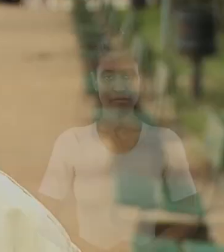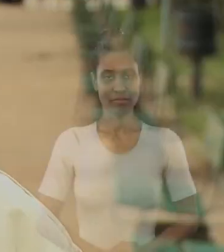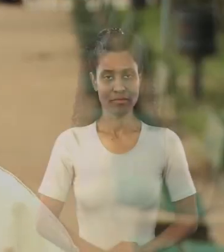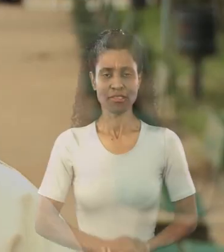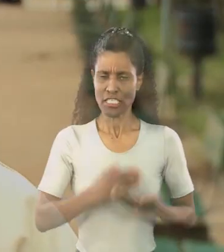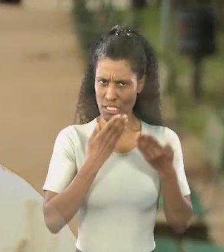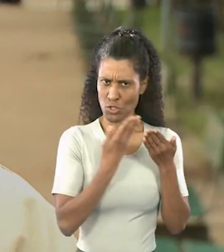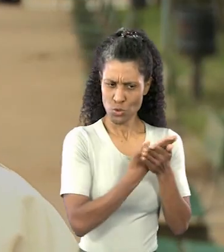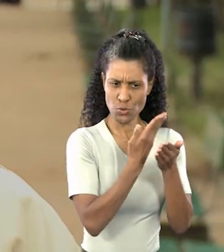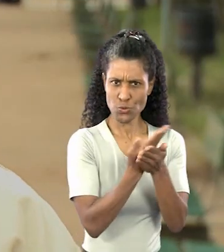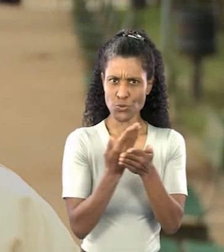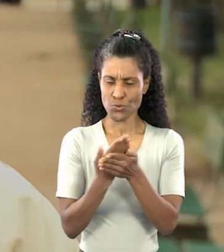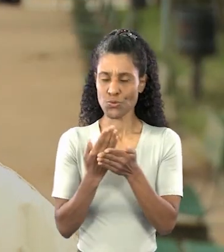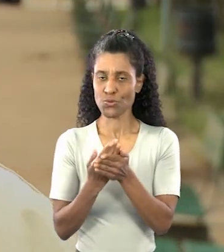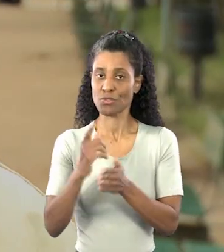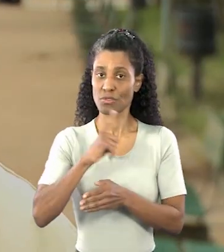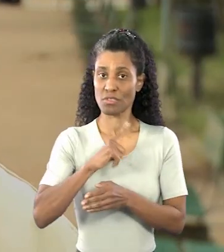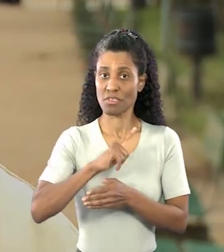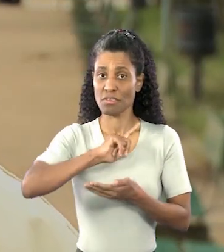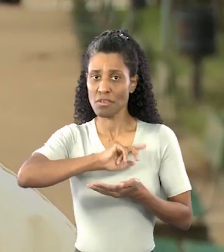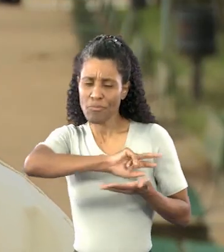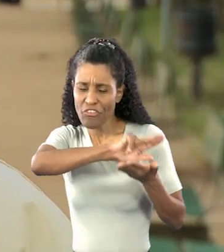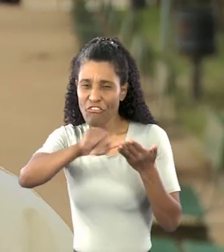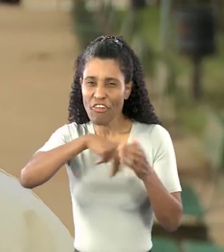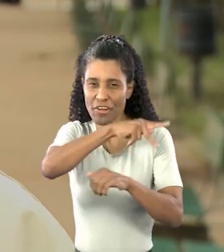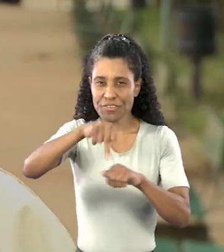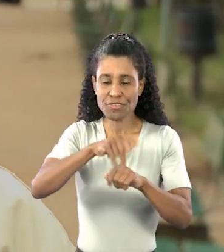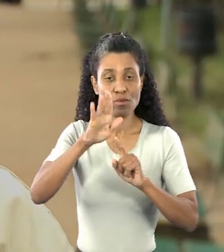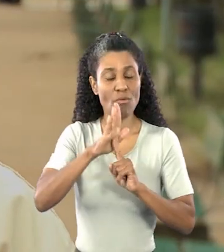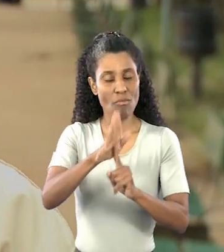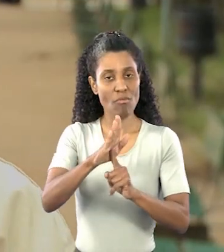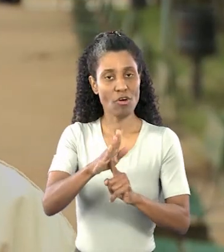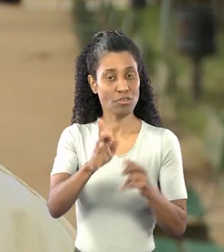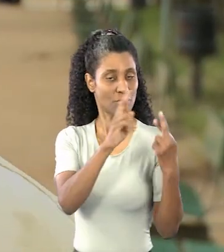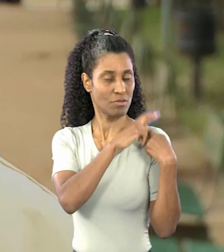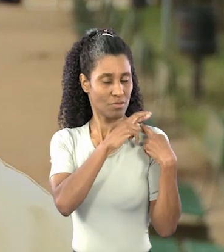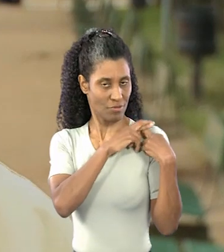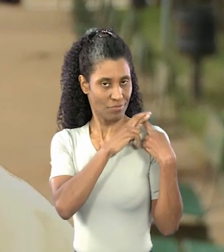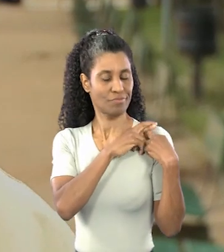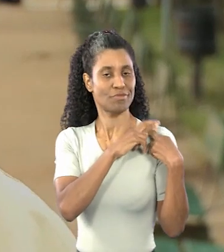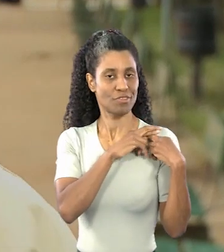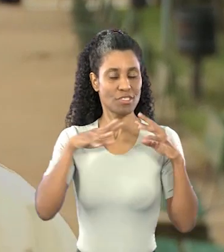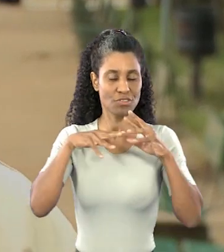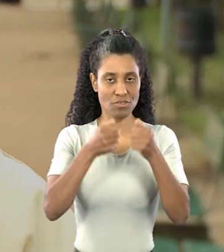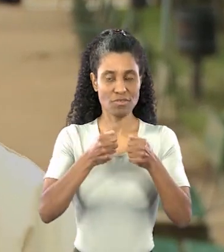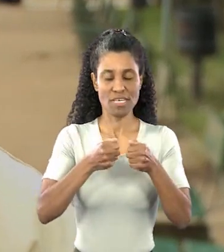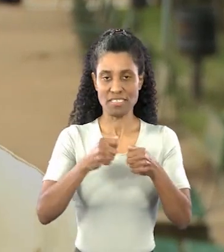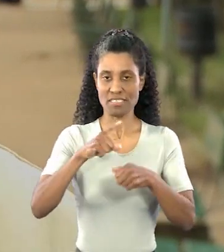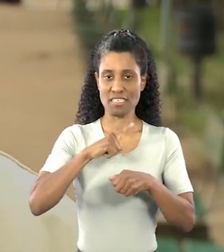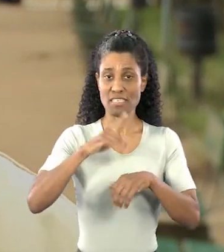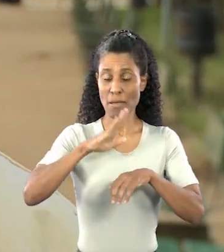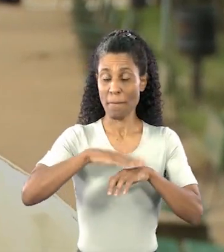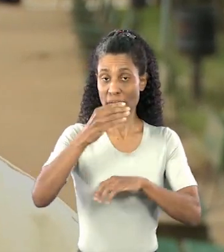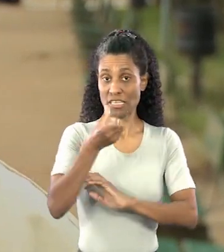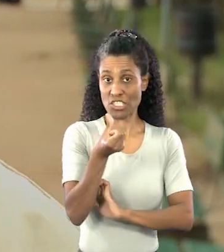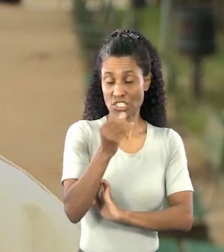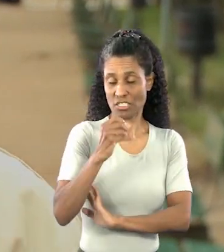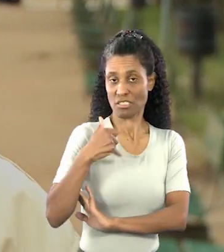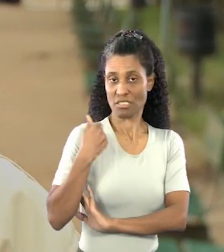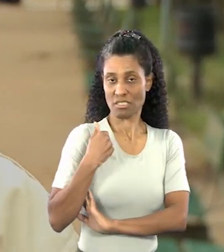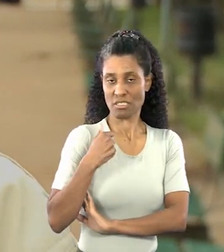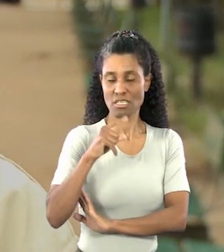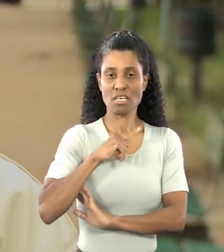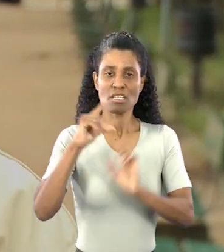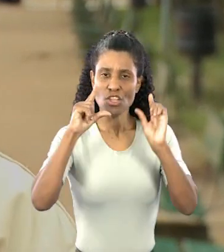Estudos realizados em vários países Apontam que os donos de animais de estimação com idade acima de 60 anos